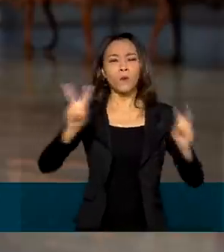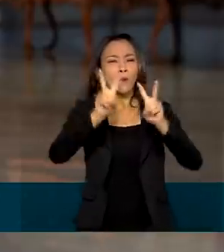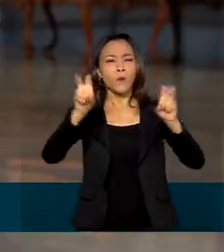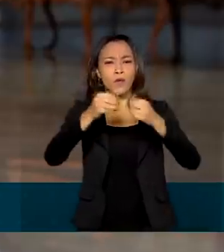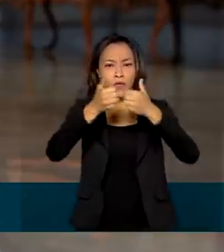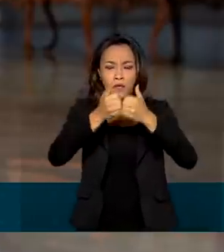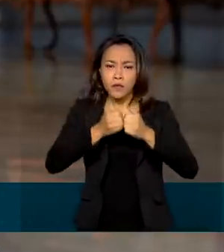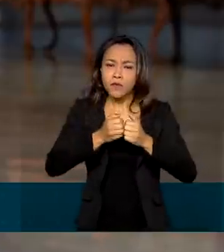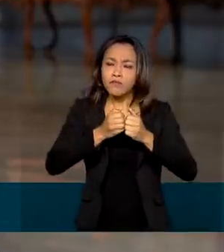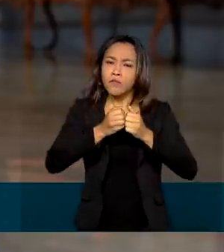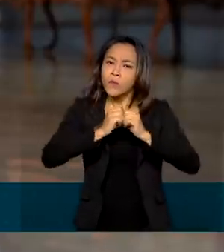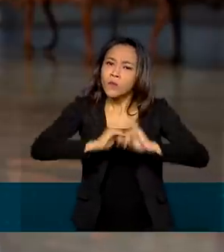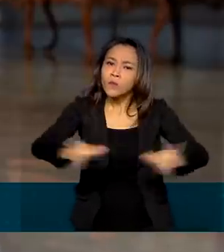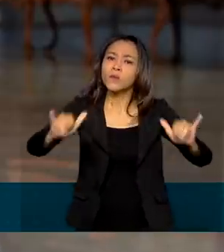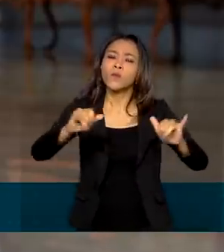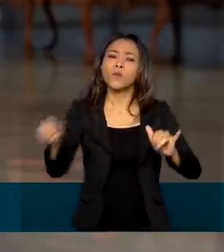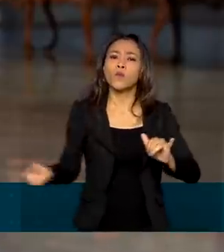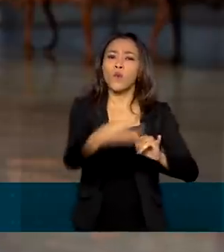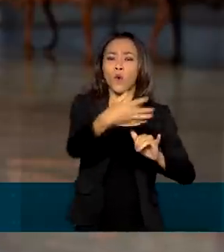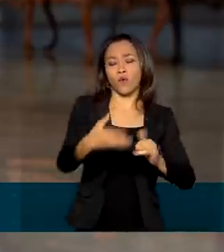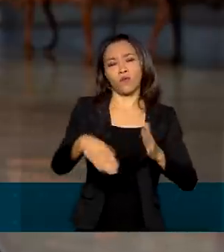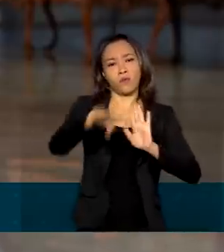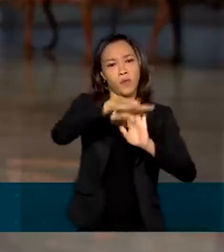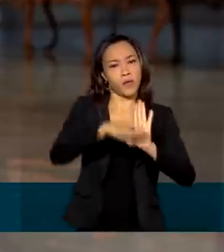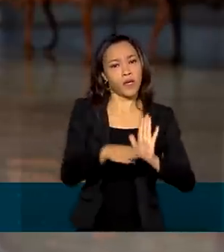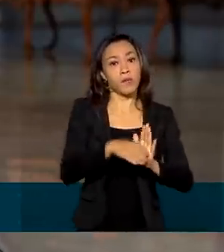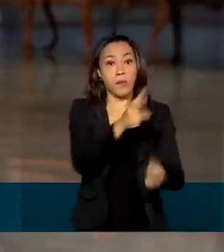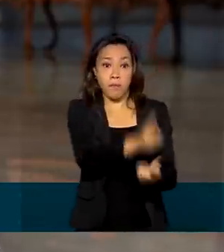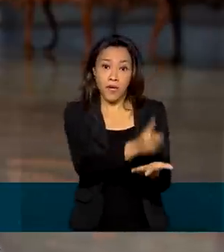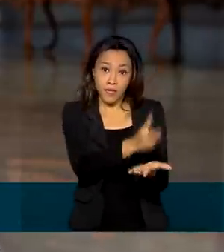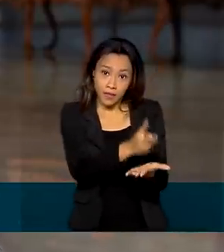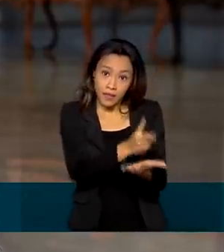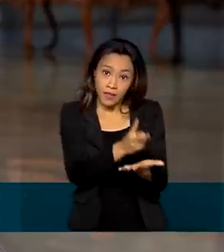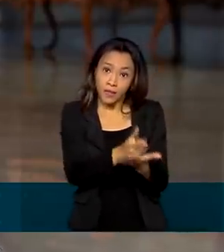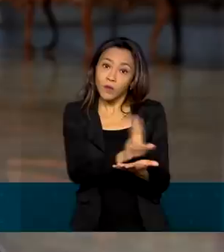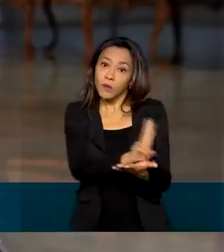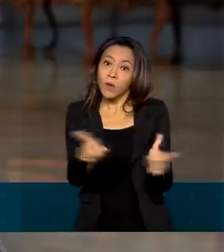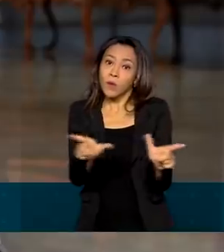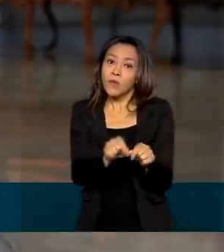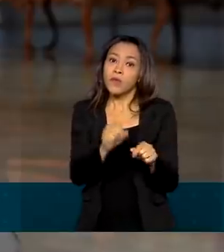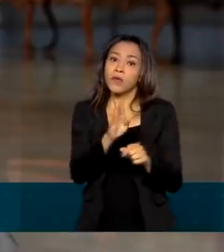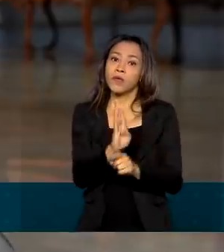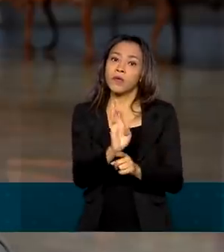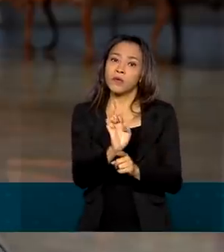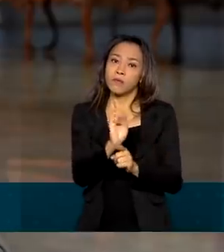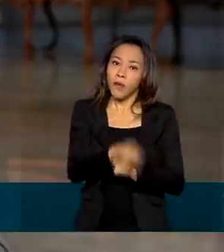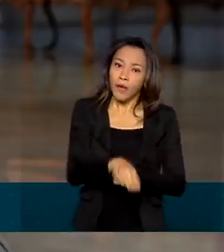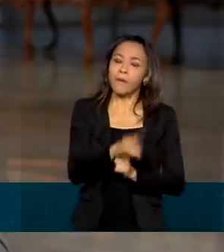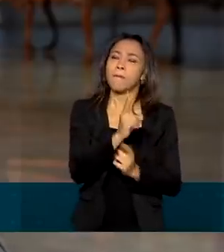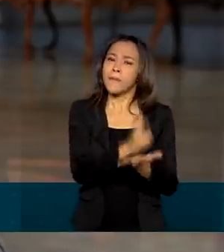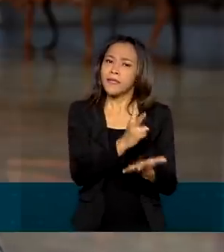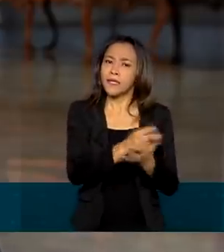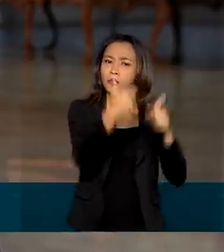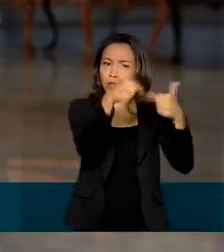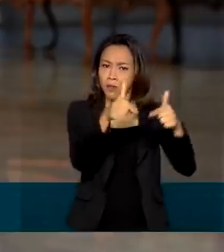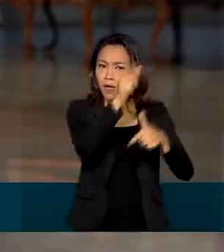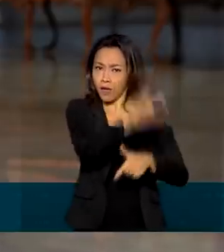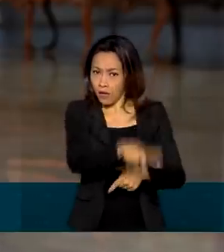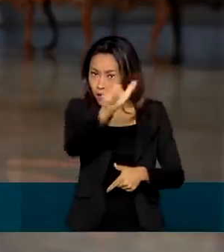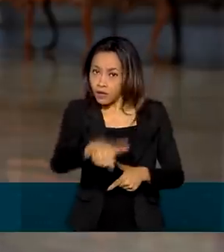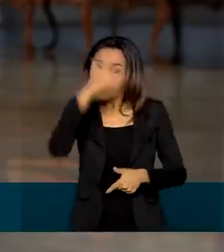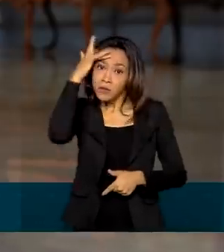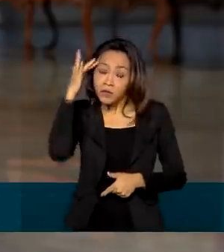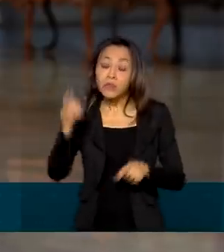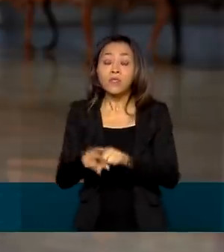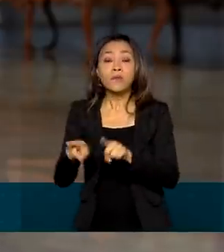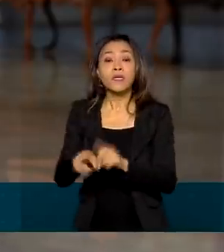emergencial de manutenção do emprego e da renda. O bem, ele tem como objetivo manter o emprego das pessoas e também a renda dos